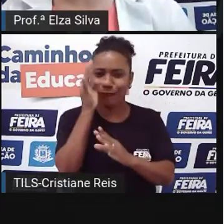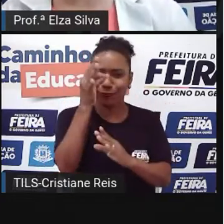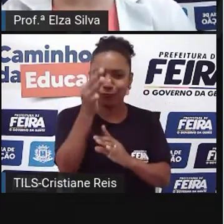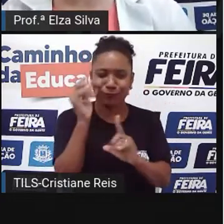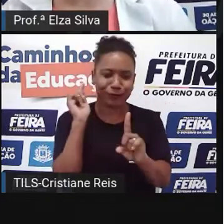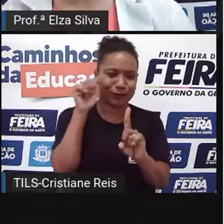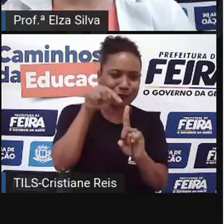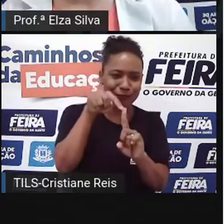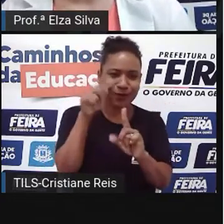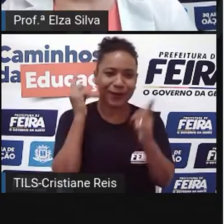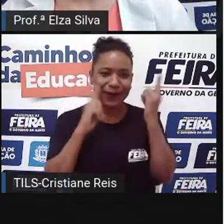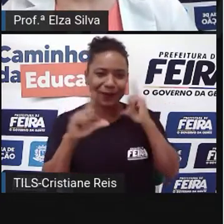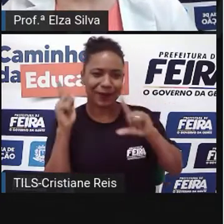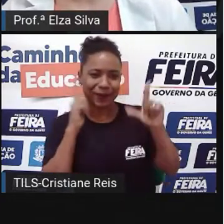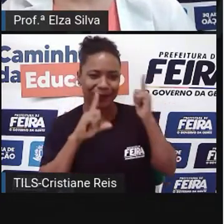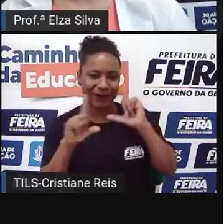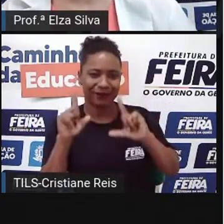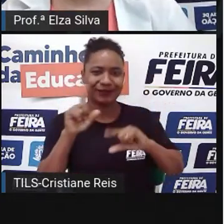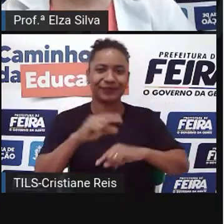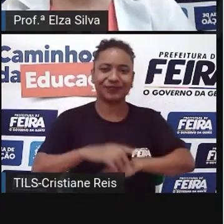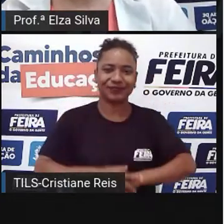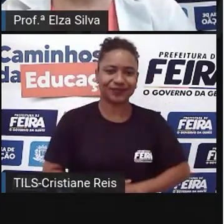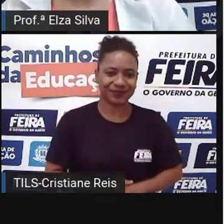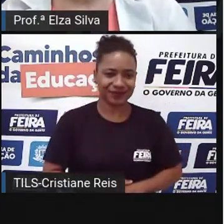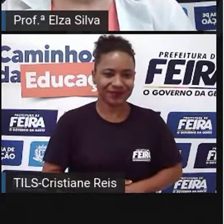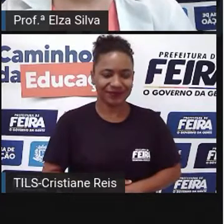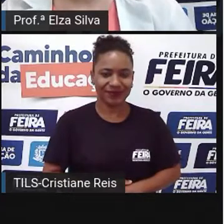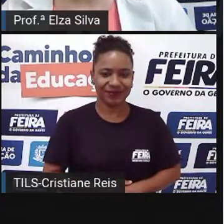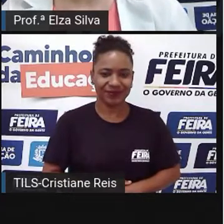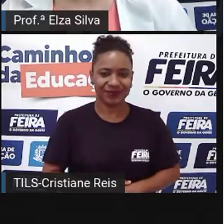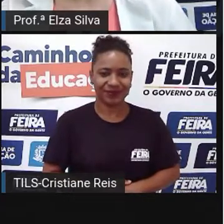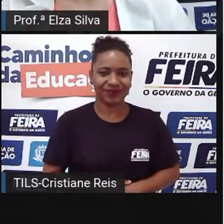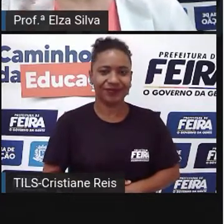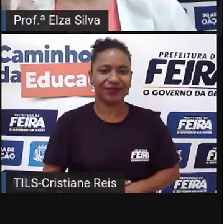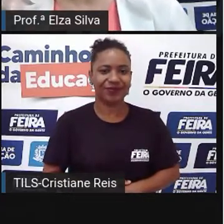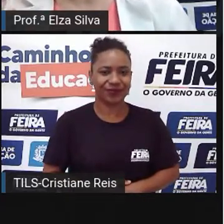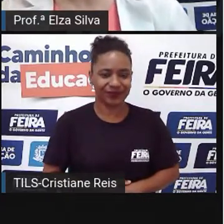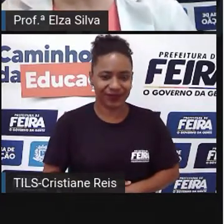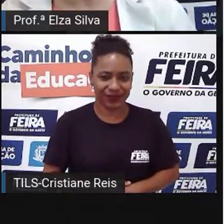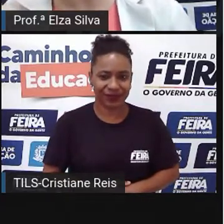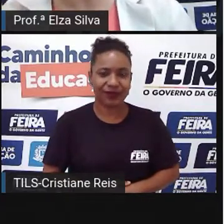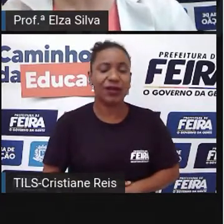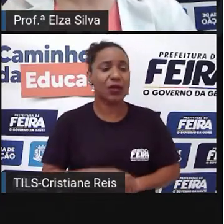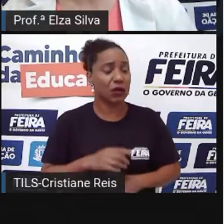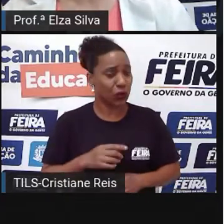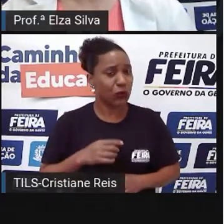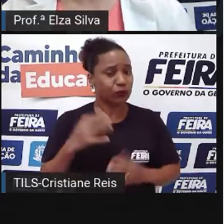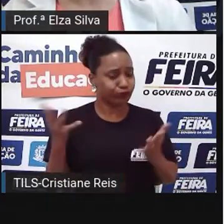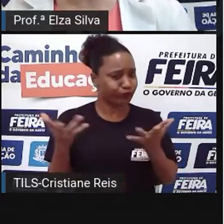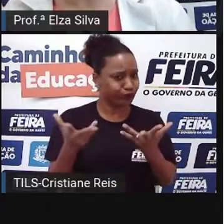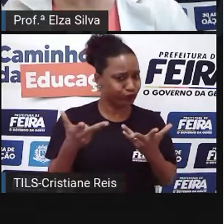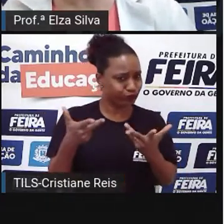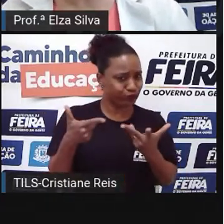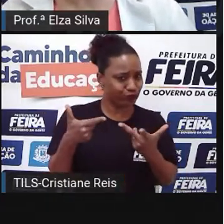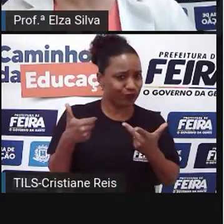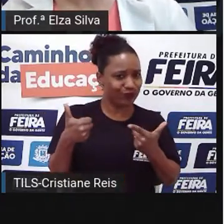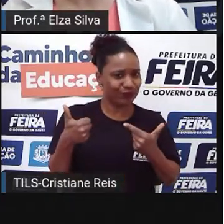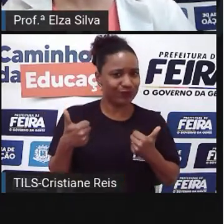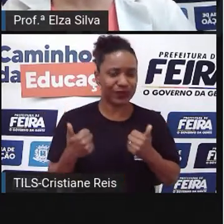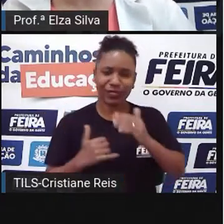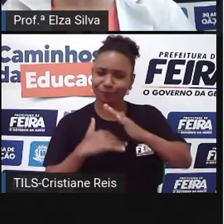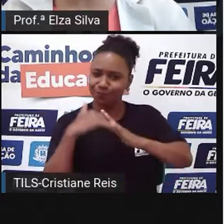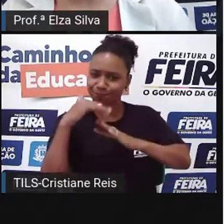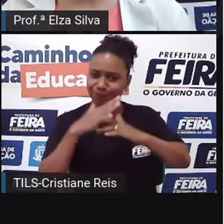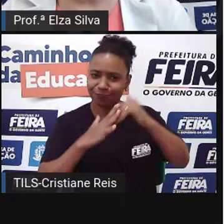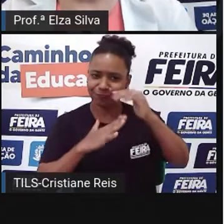conquistarmos Things I am good at Então coisas em que eu sou boa, né? Que eu já tenho habilidade, que eu desenvolvo